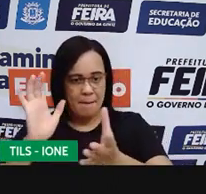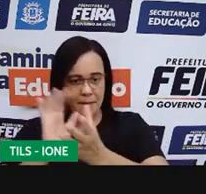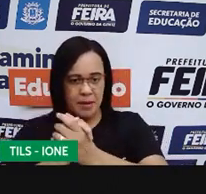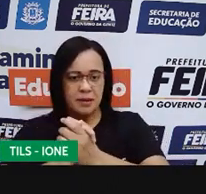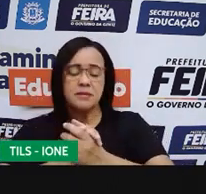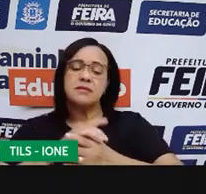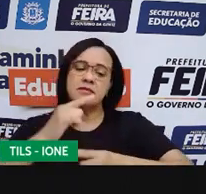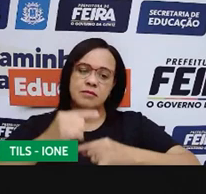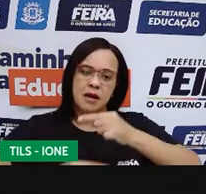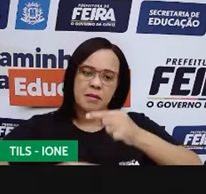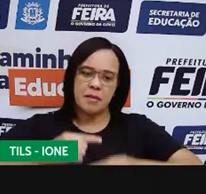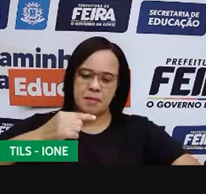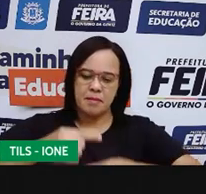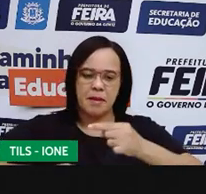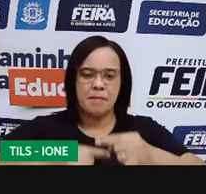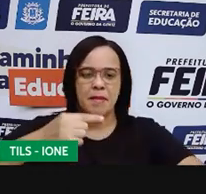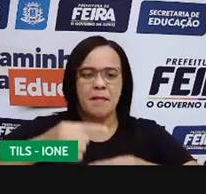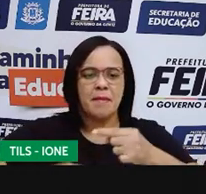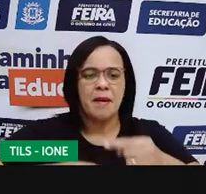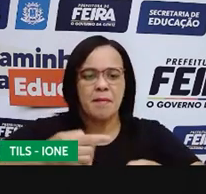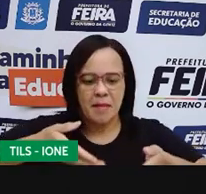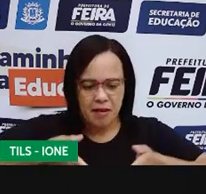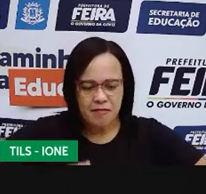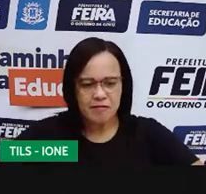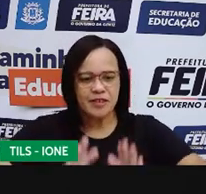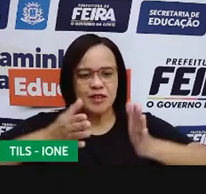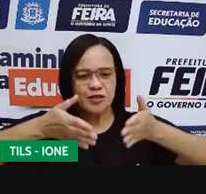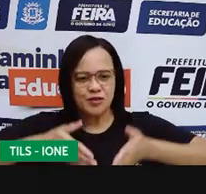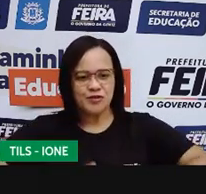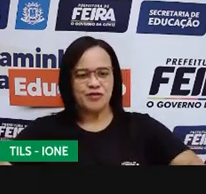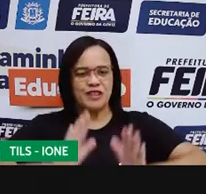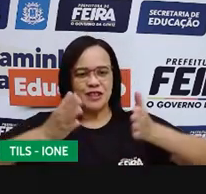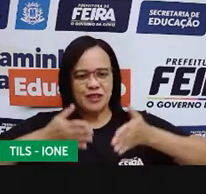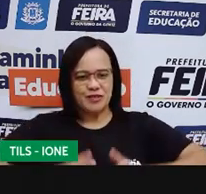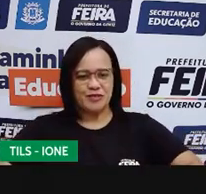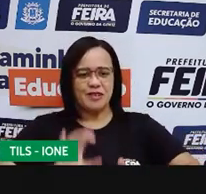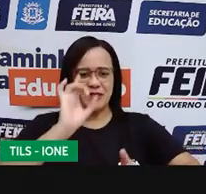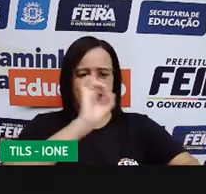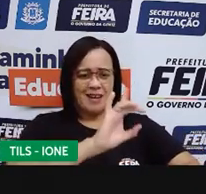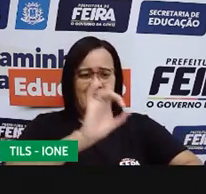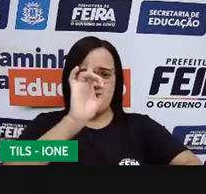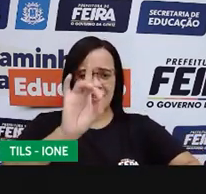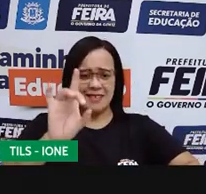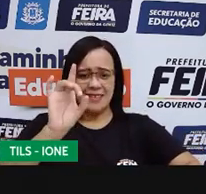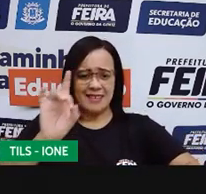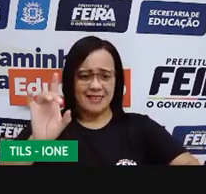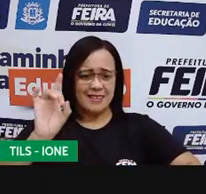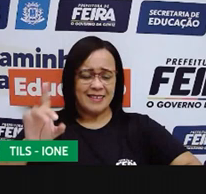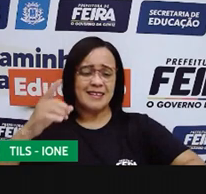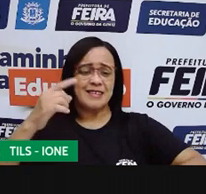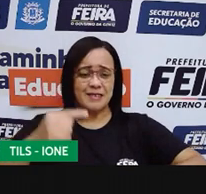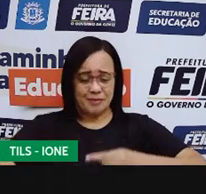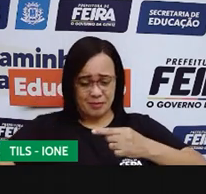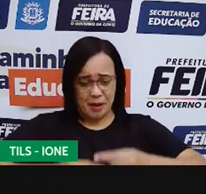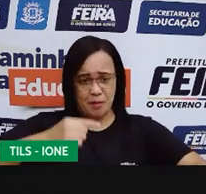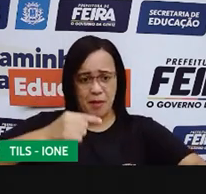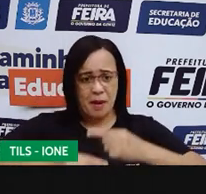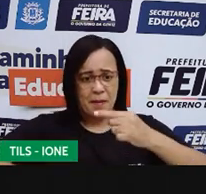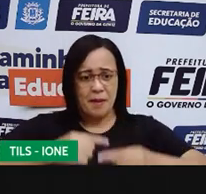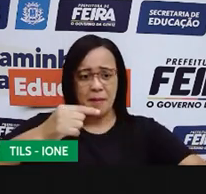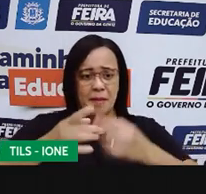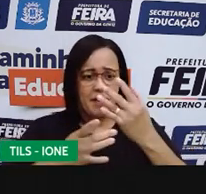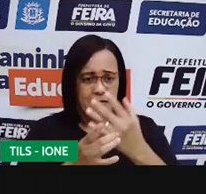formaram um par, e geraram filhos. Cada filho se casou e teve outros